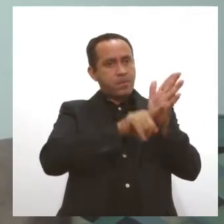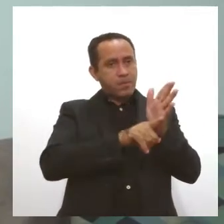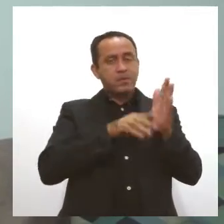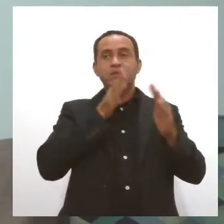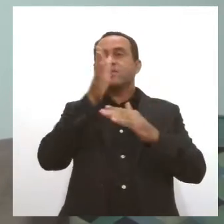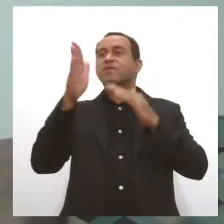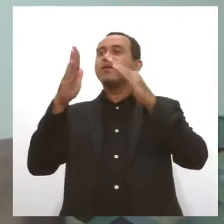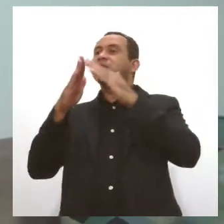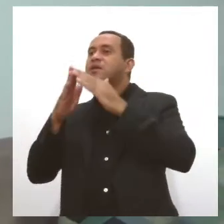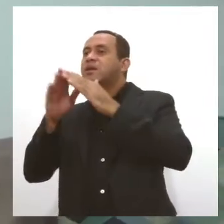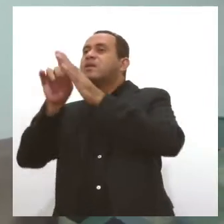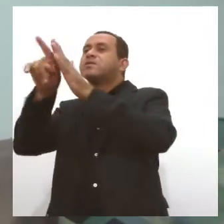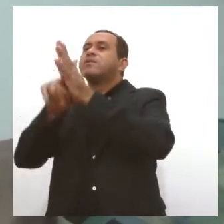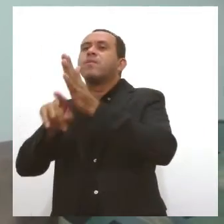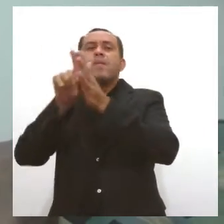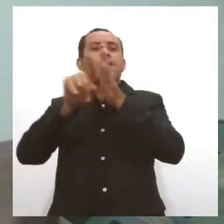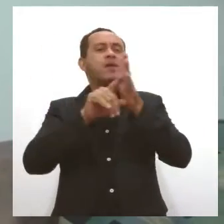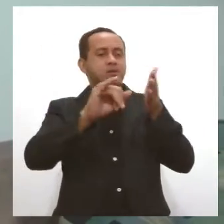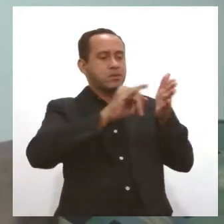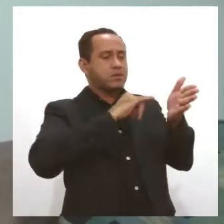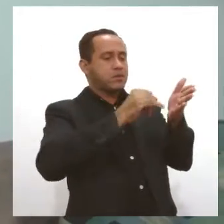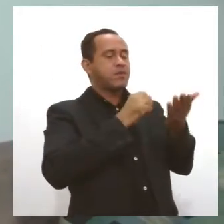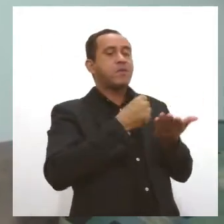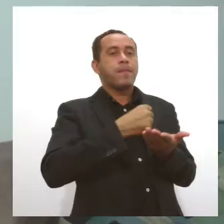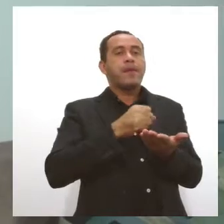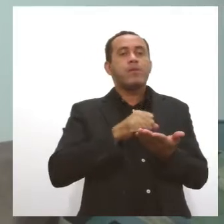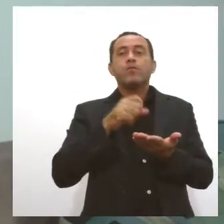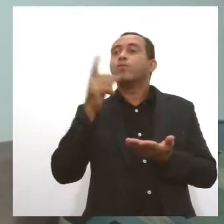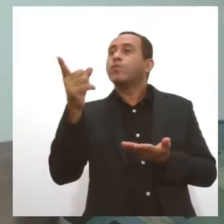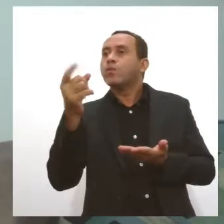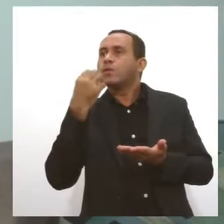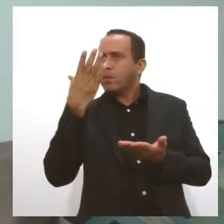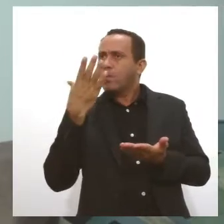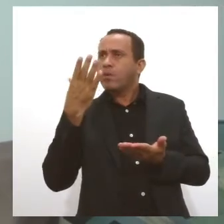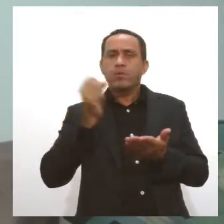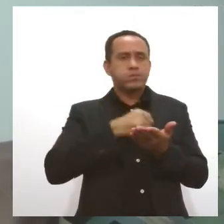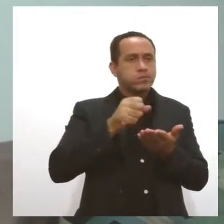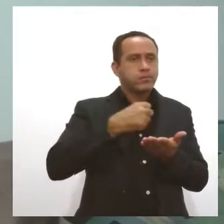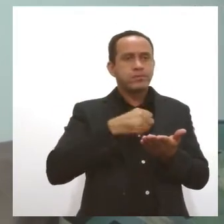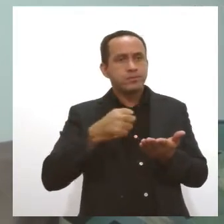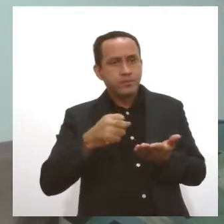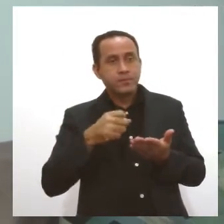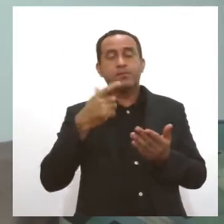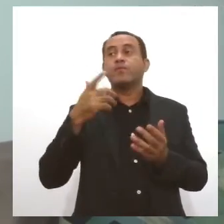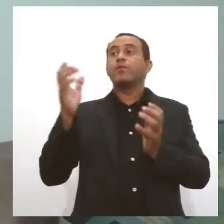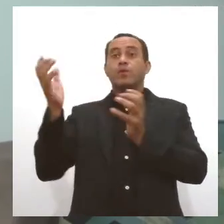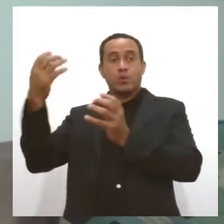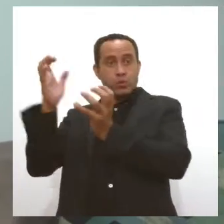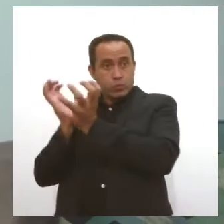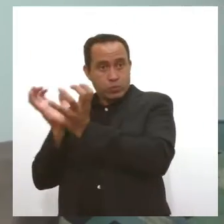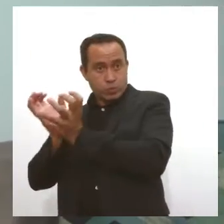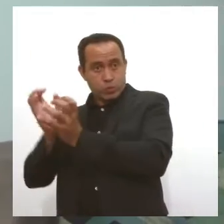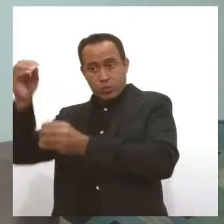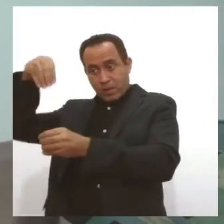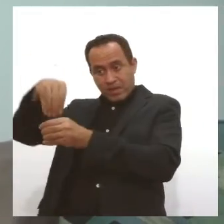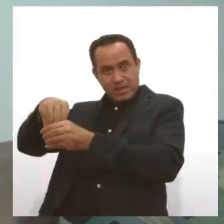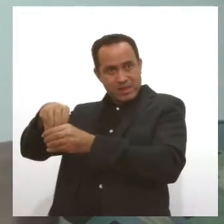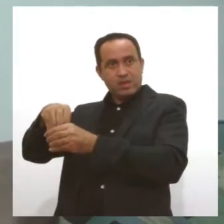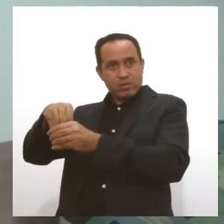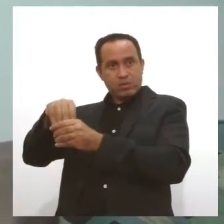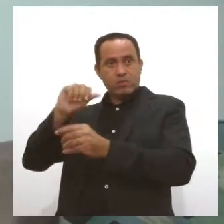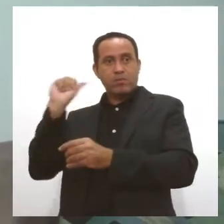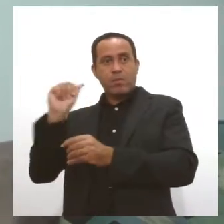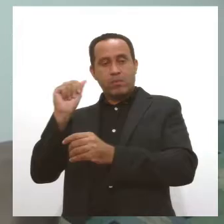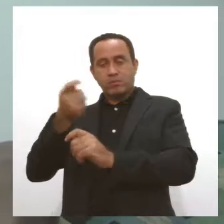casas, as pessoas aplicam questionários. E os ASEM e CS têm funções, tanto administrativas como técnico-operacionais.